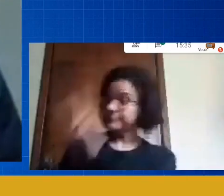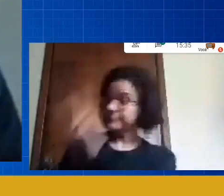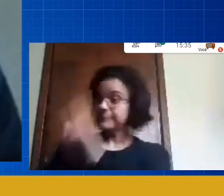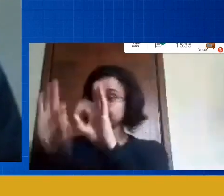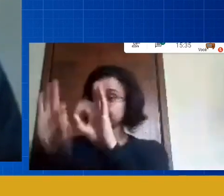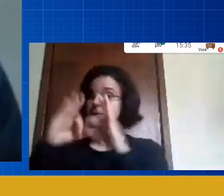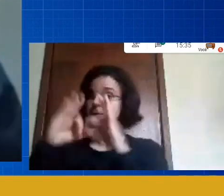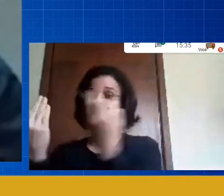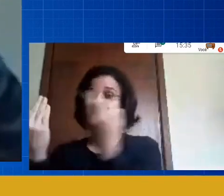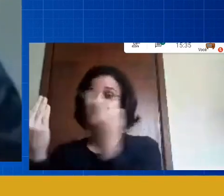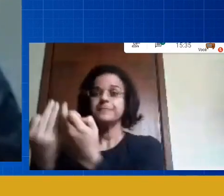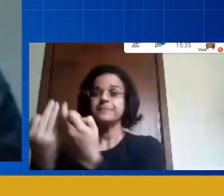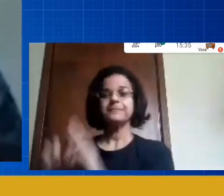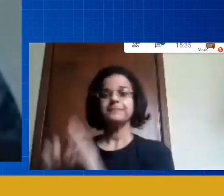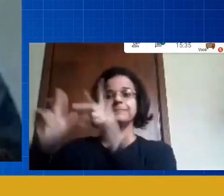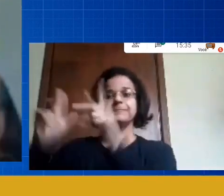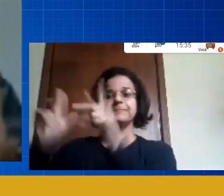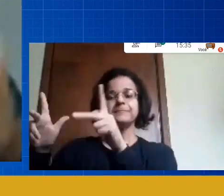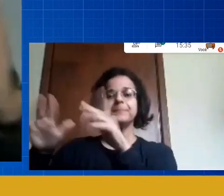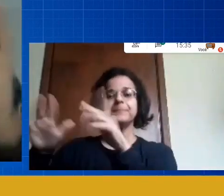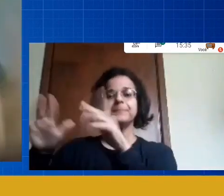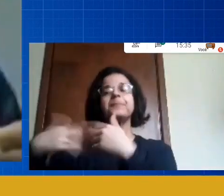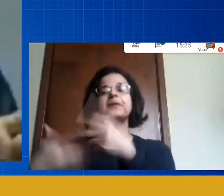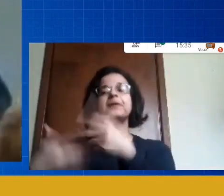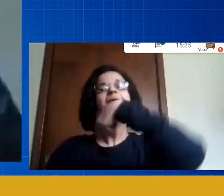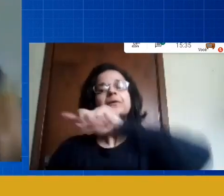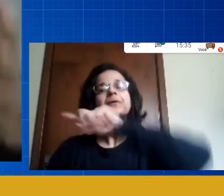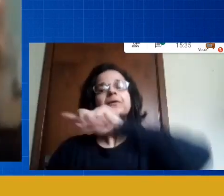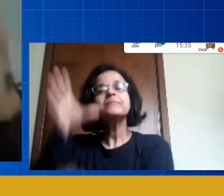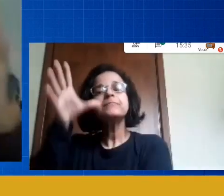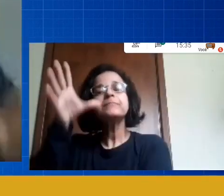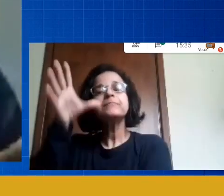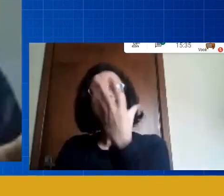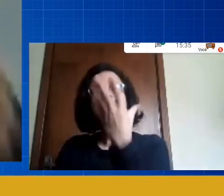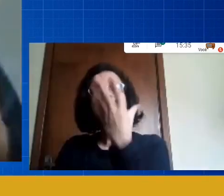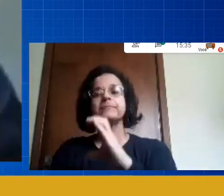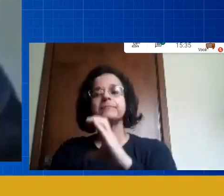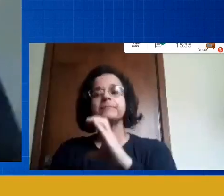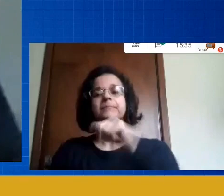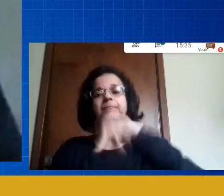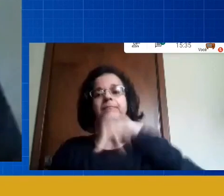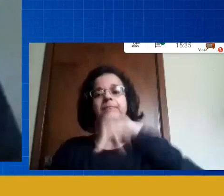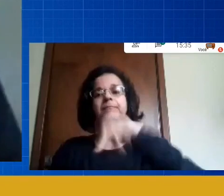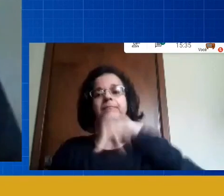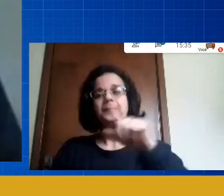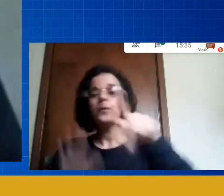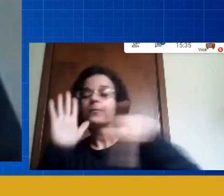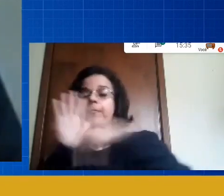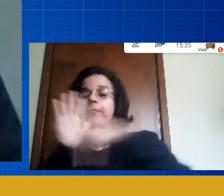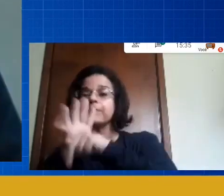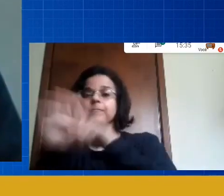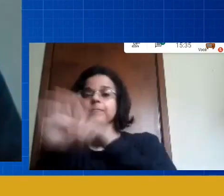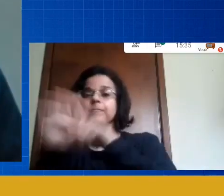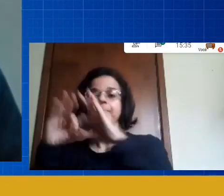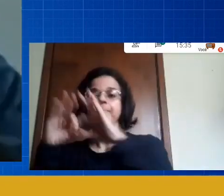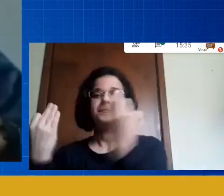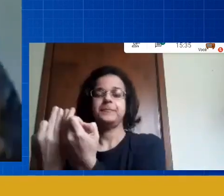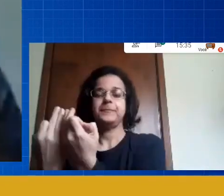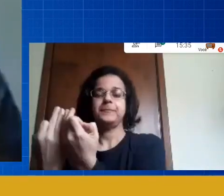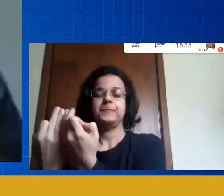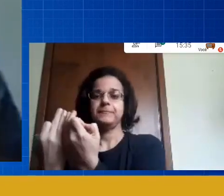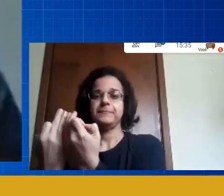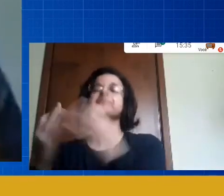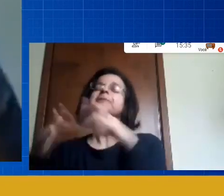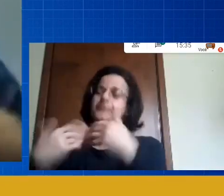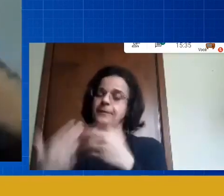uma forma diferente e nós estamos criando um canal exclusivo para os pais tá bom e